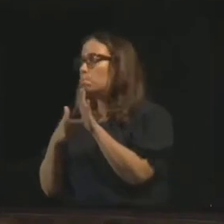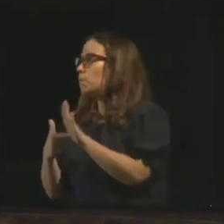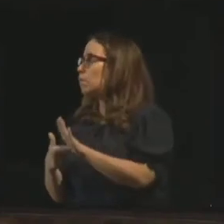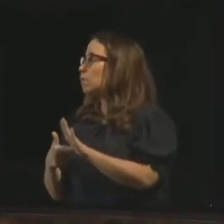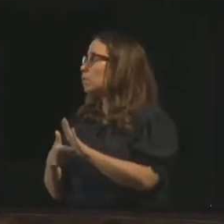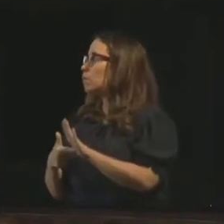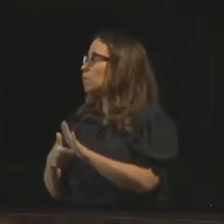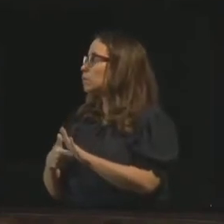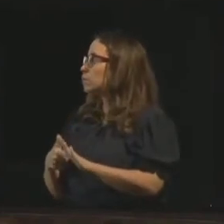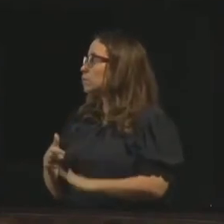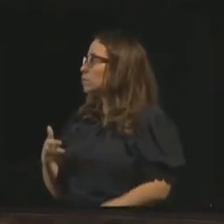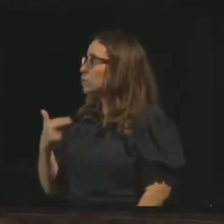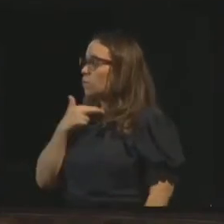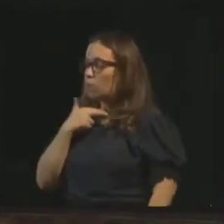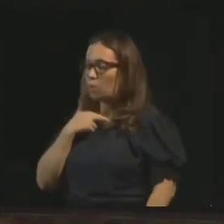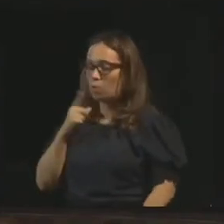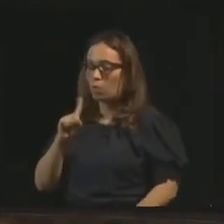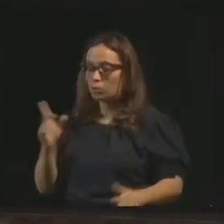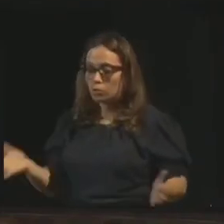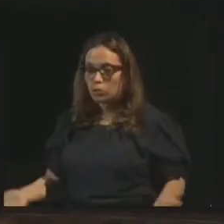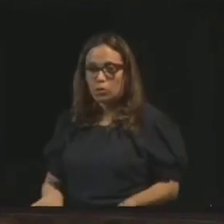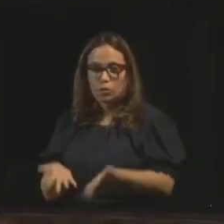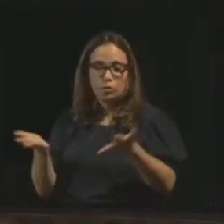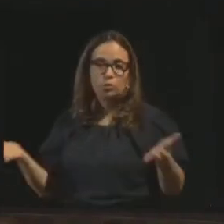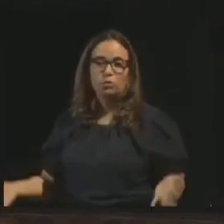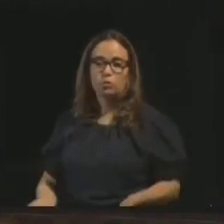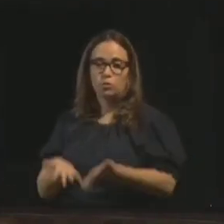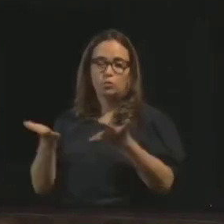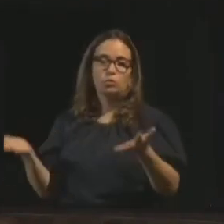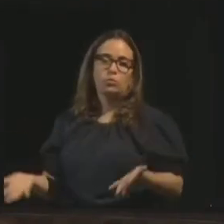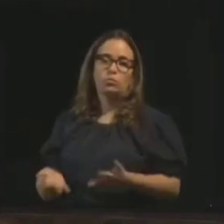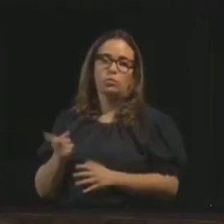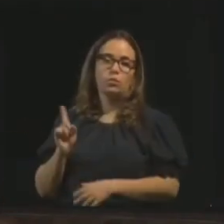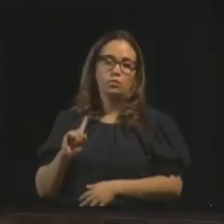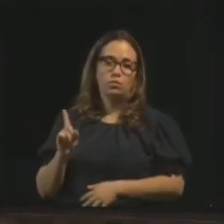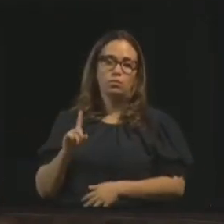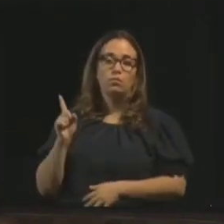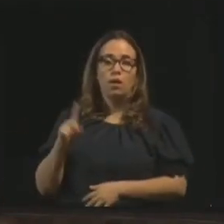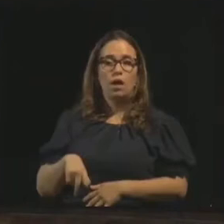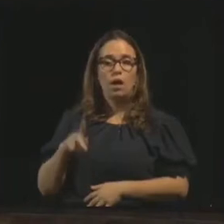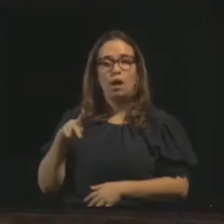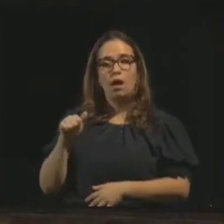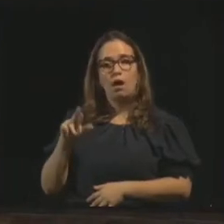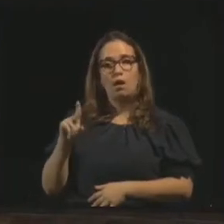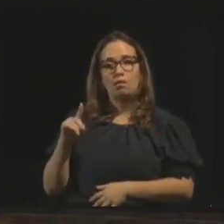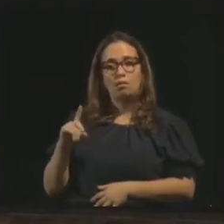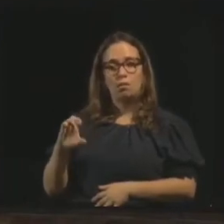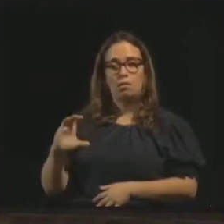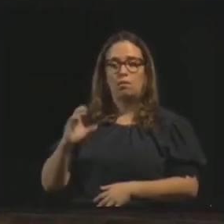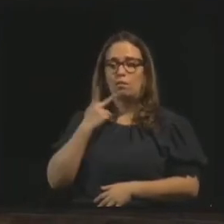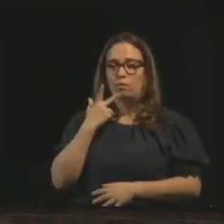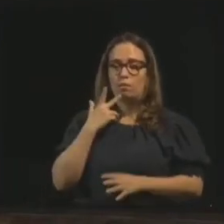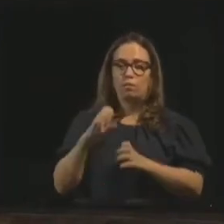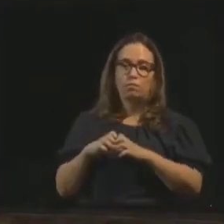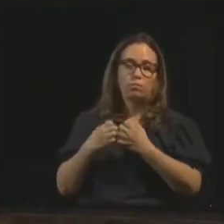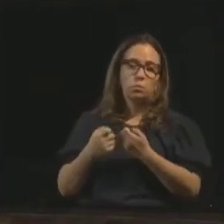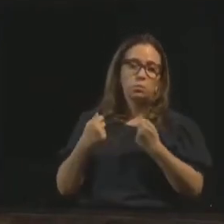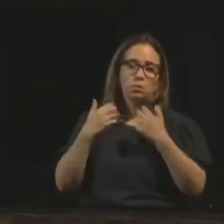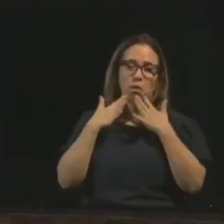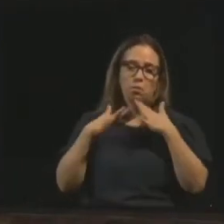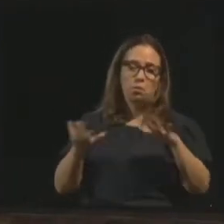Apenas não se deve estimular. É a orientação de Kardec no livro dos médiuns. Então, tratar com